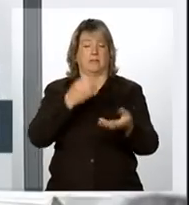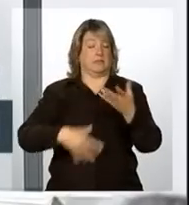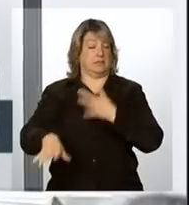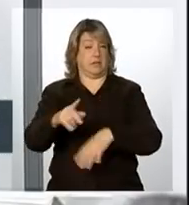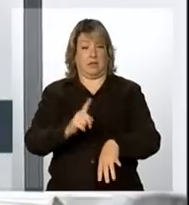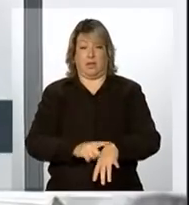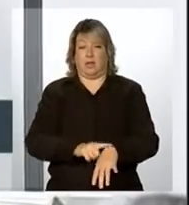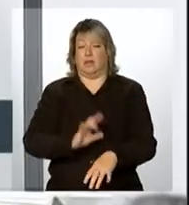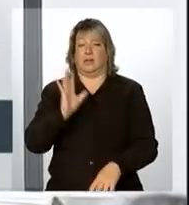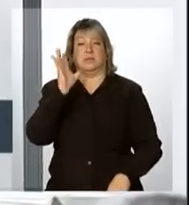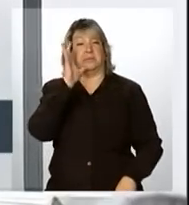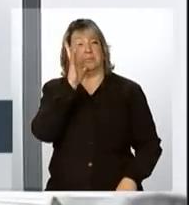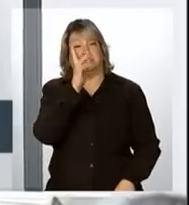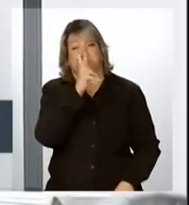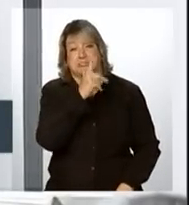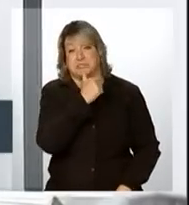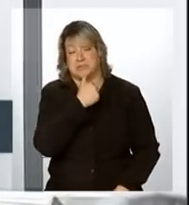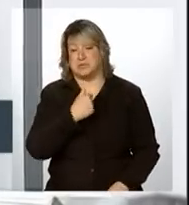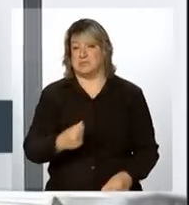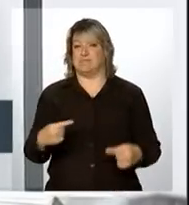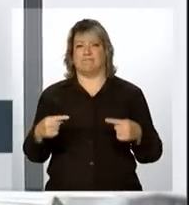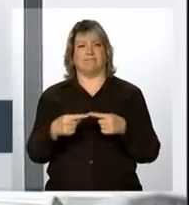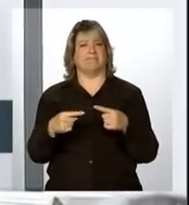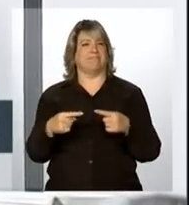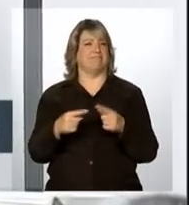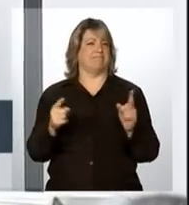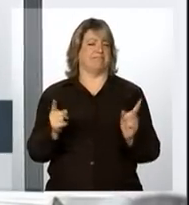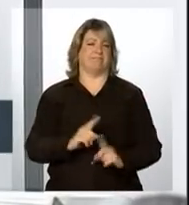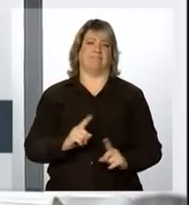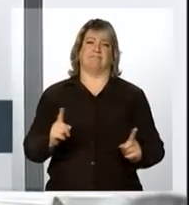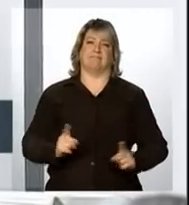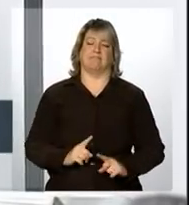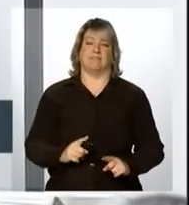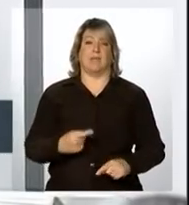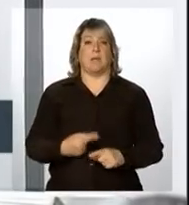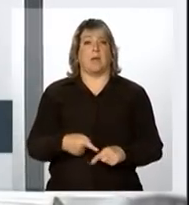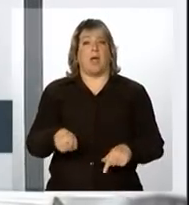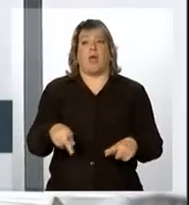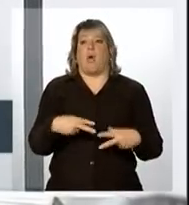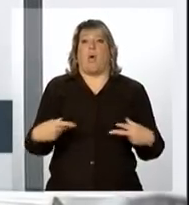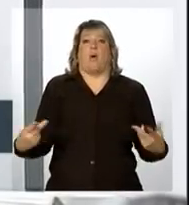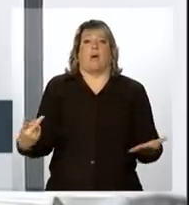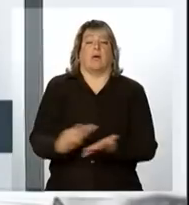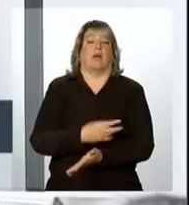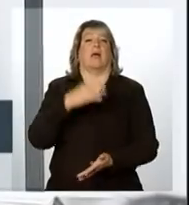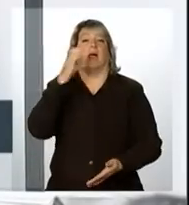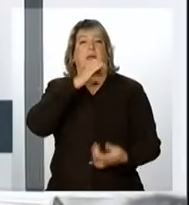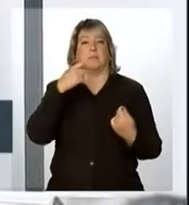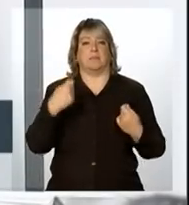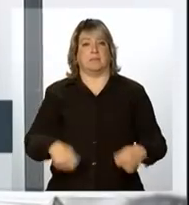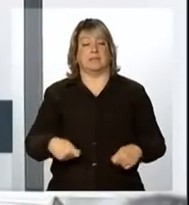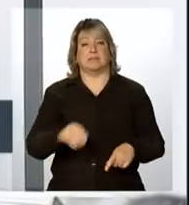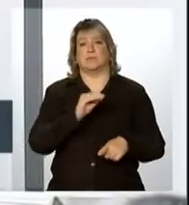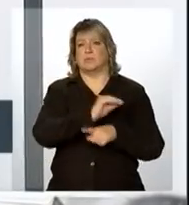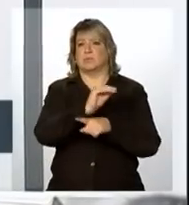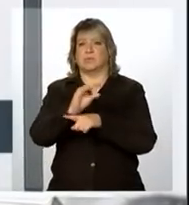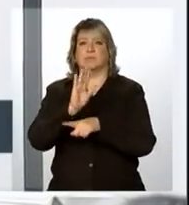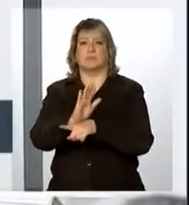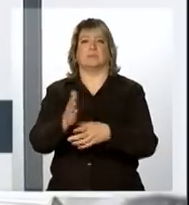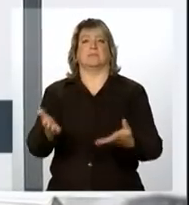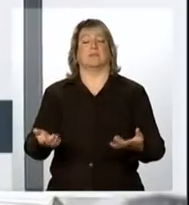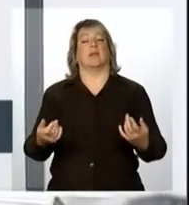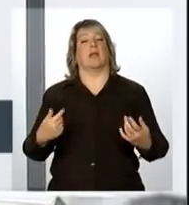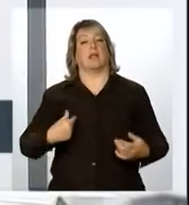longo, um prazo não adequado para o reconhecimento e para a prestação da assistência e da colaboração.